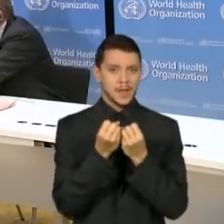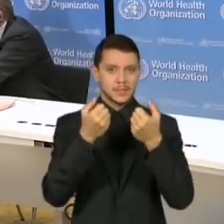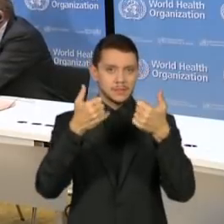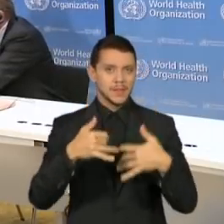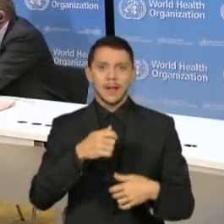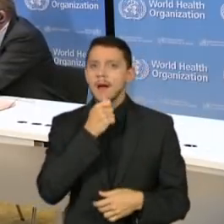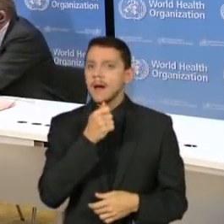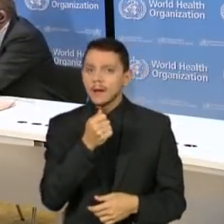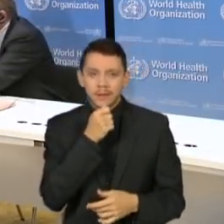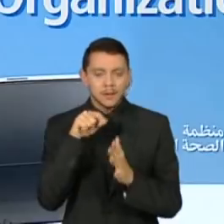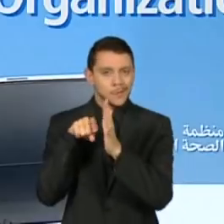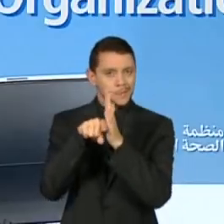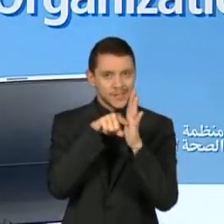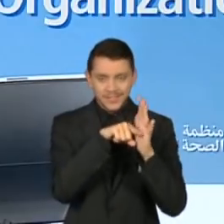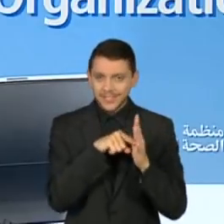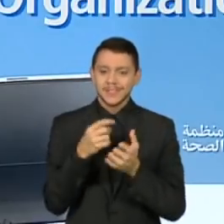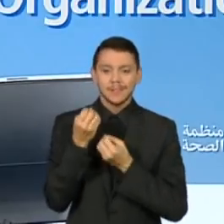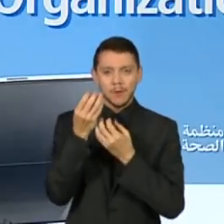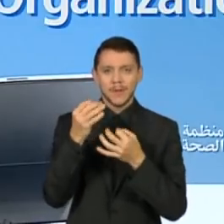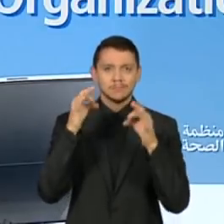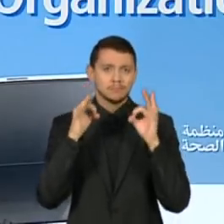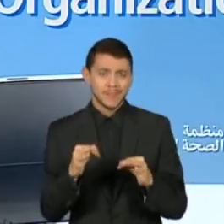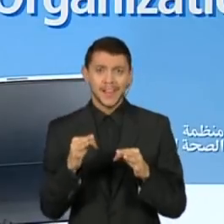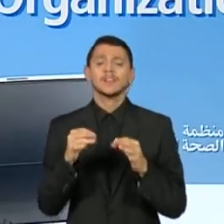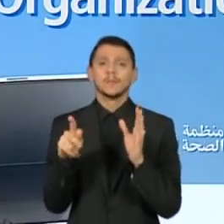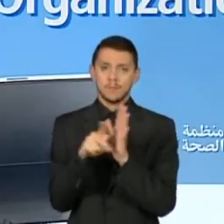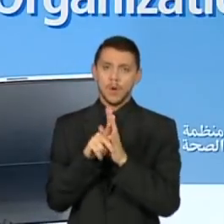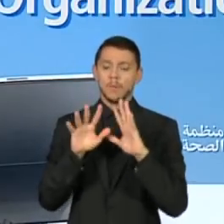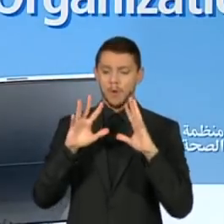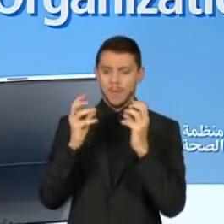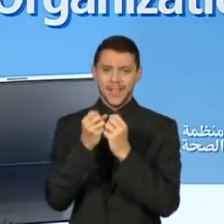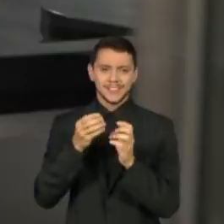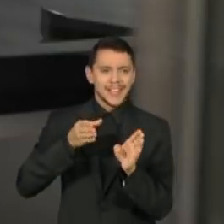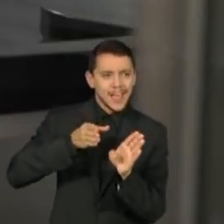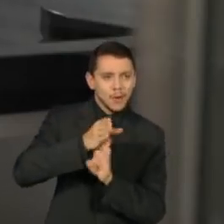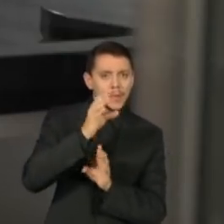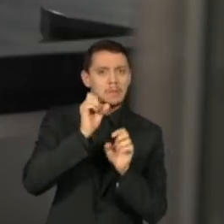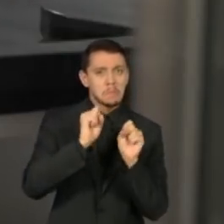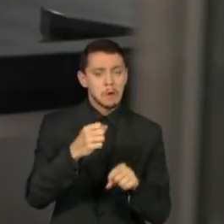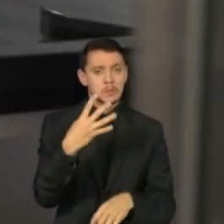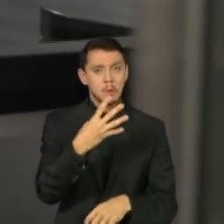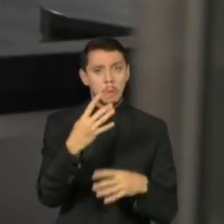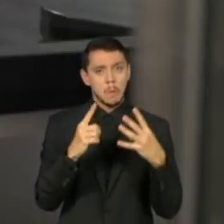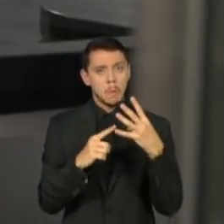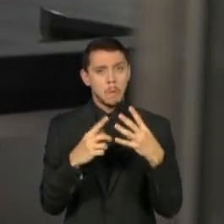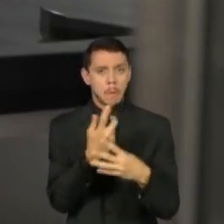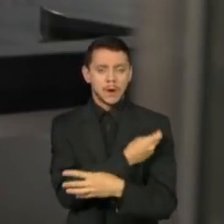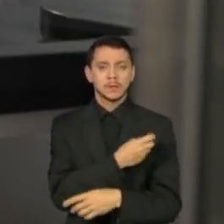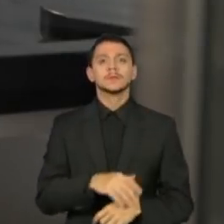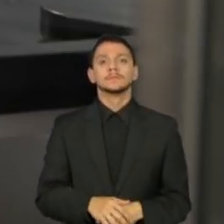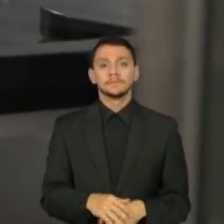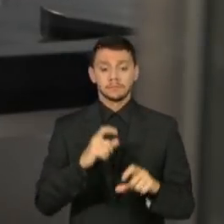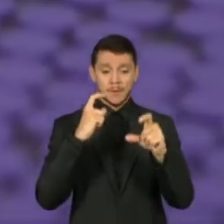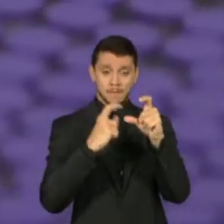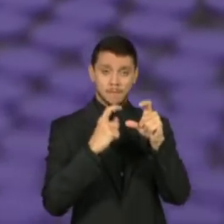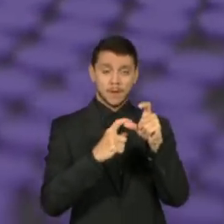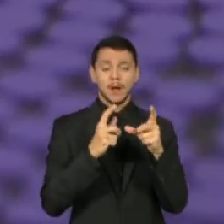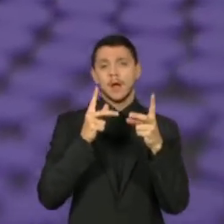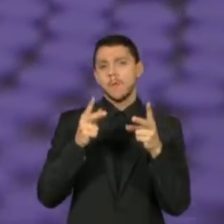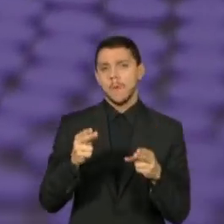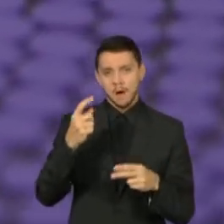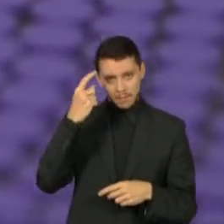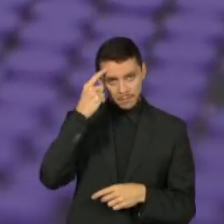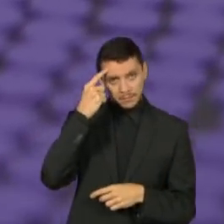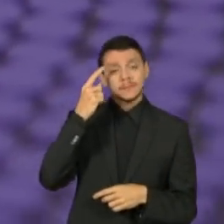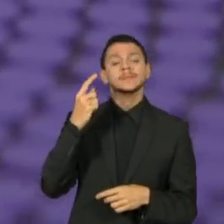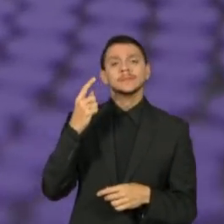suficientes para que a organização recomende o segundo reforço. A Pfizer vai na mesma linha e fala